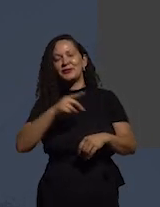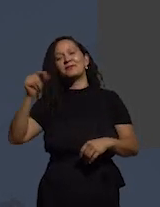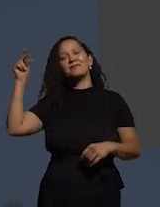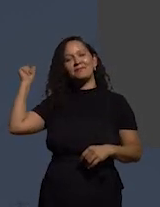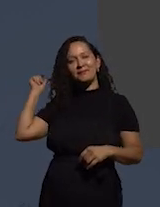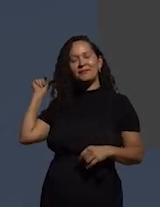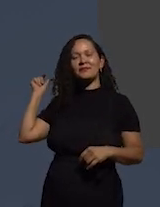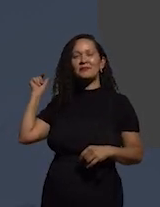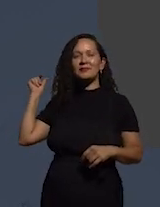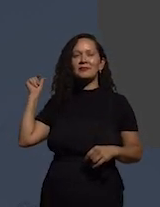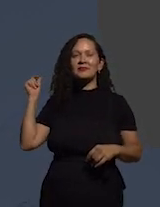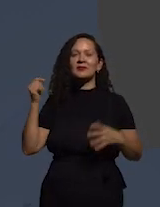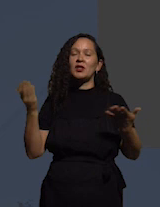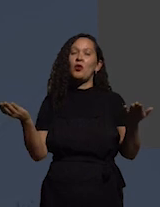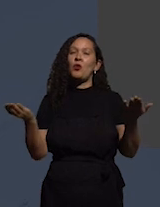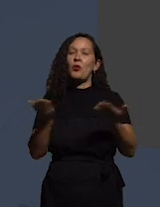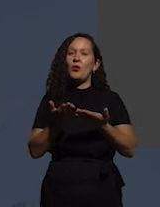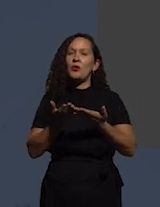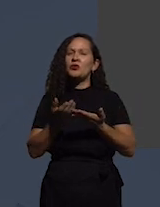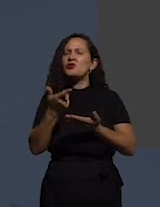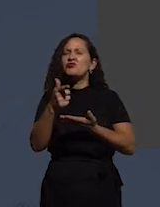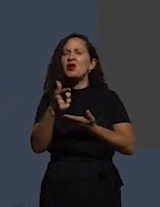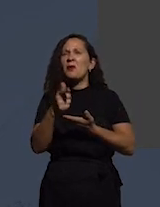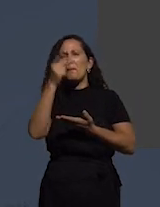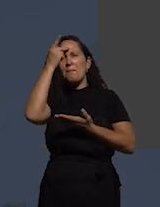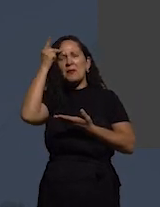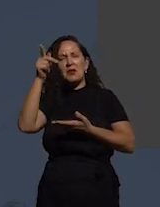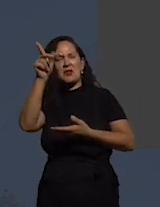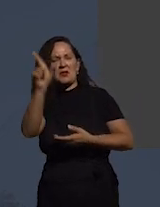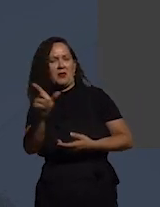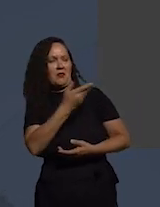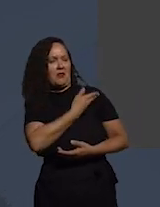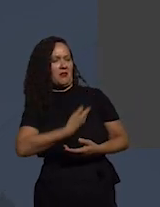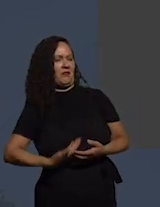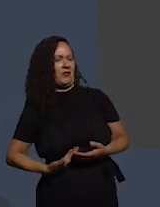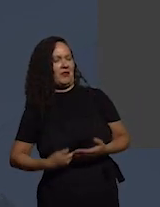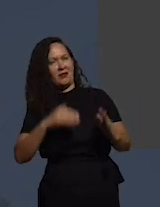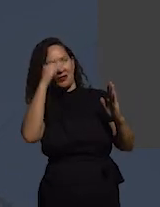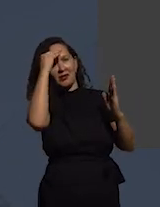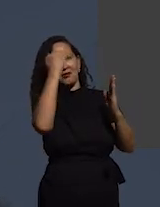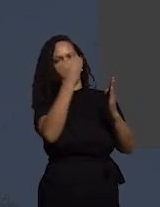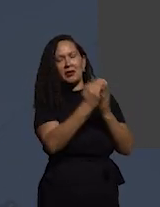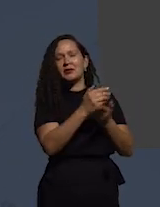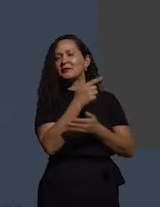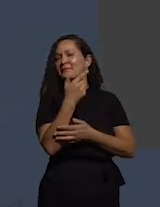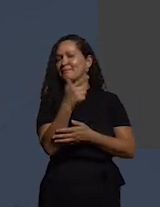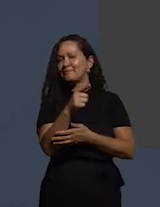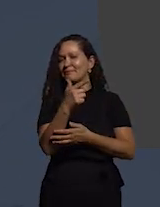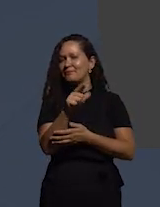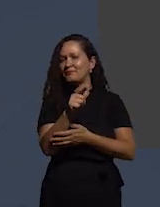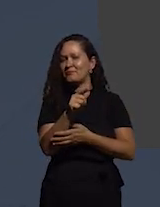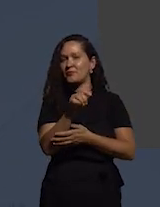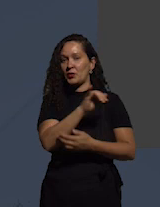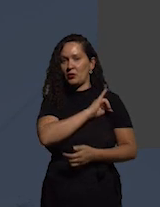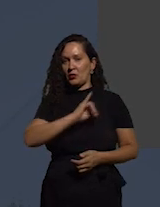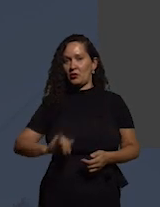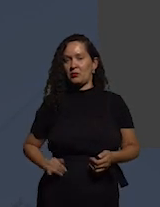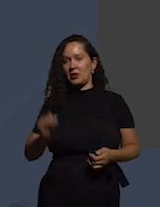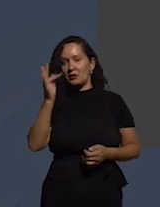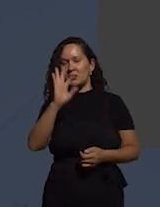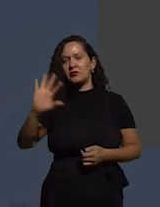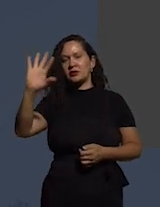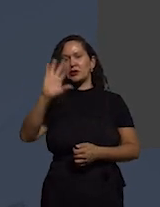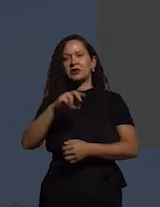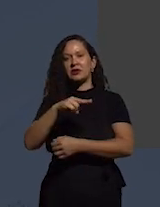e atualmente eles não são considerados pelo governo e o imperador francês Napoleão